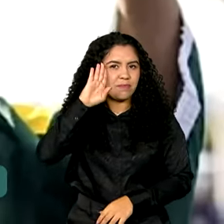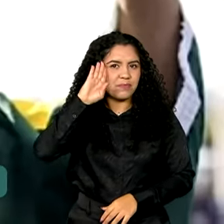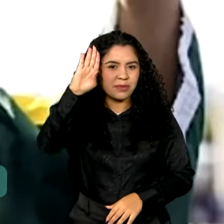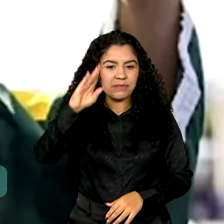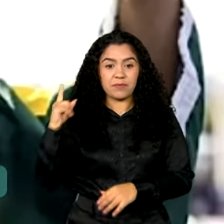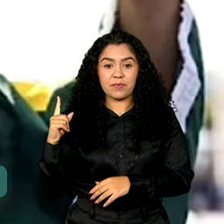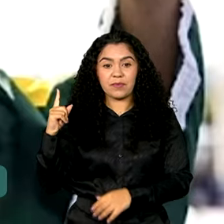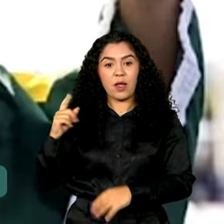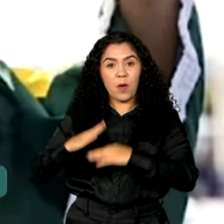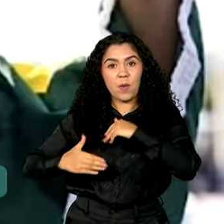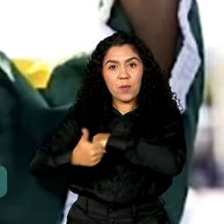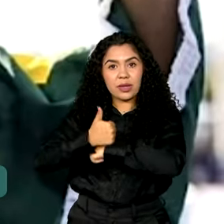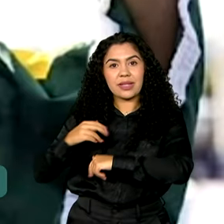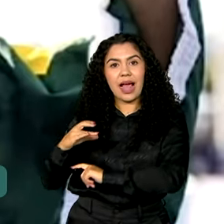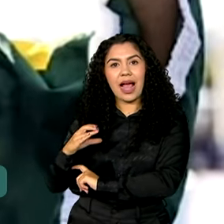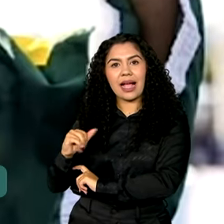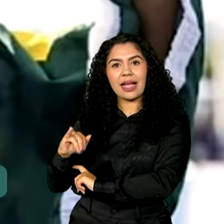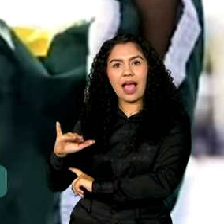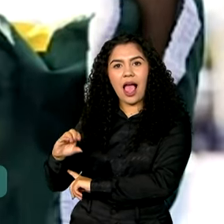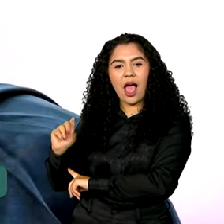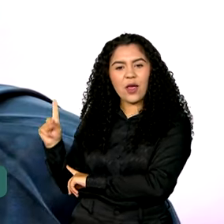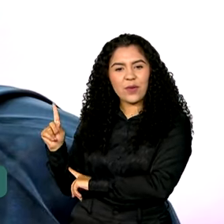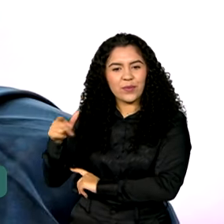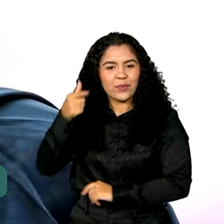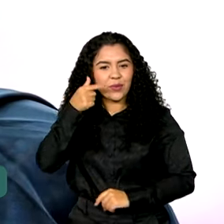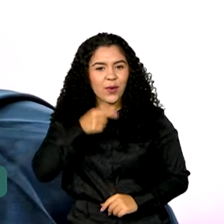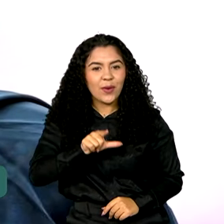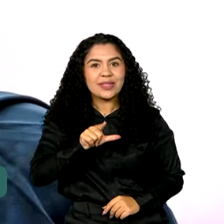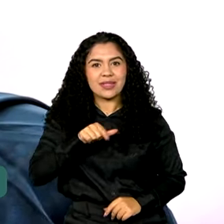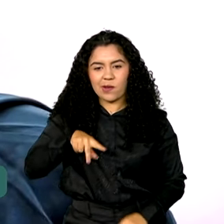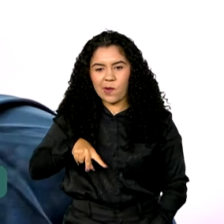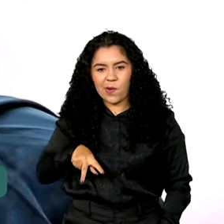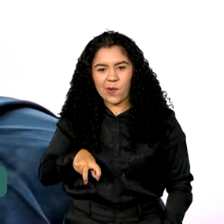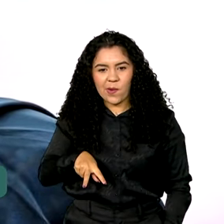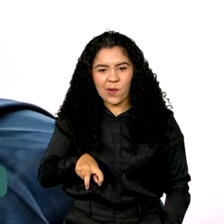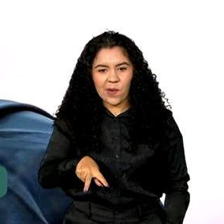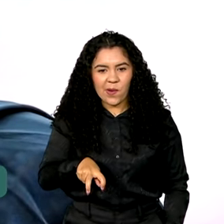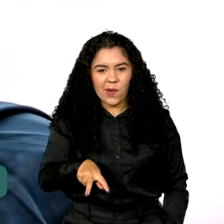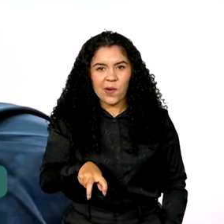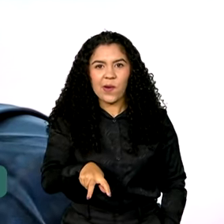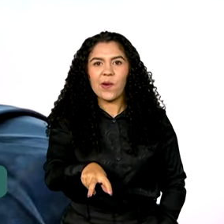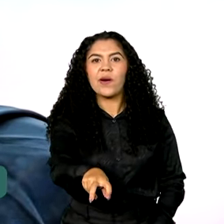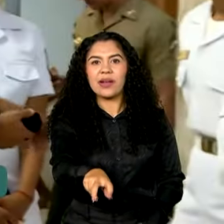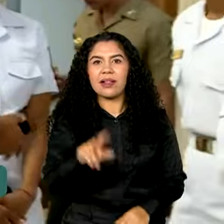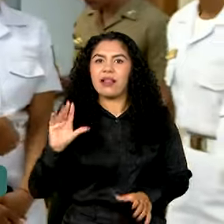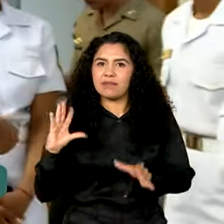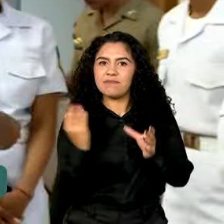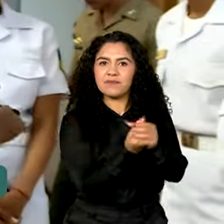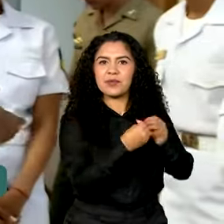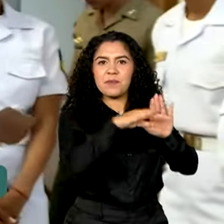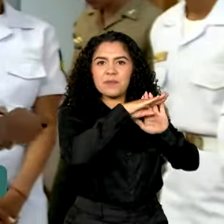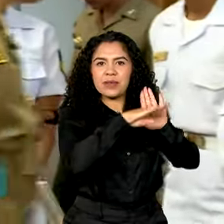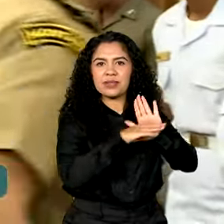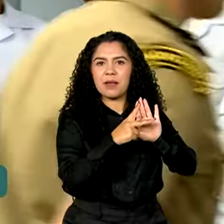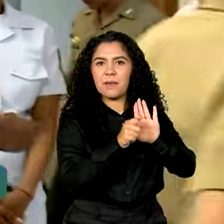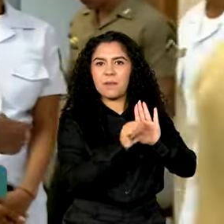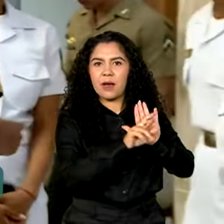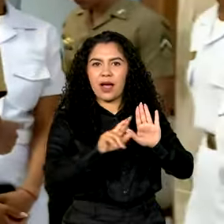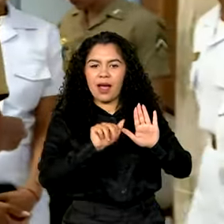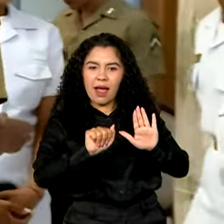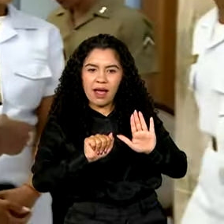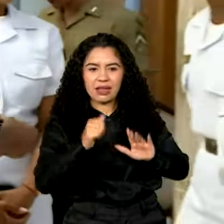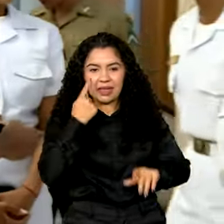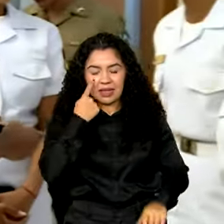Bonfim, que conquistou a medalha de prata na marcha atlética de 20 quilômetros, também faz parte do PAAR. Quanto mais oportunidade,